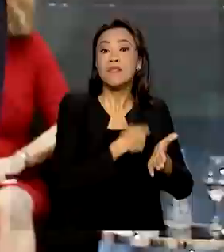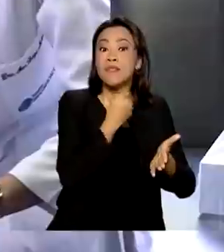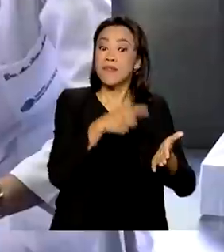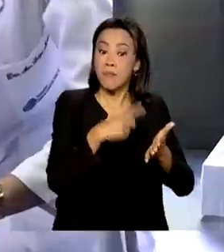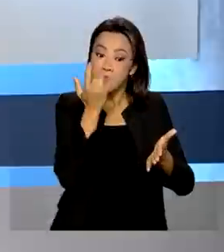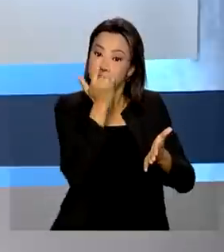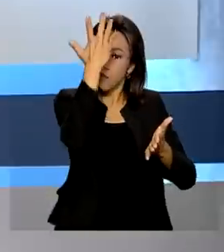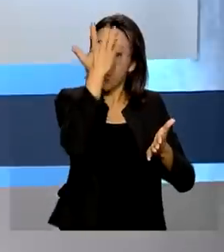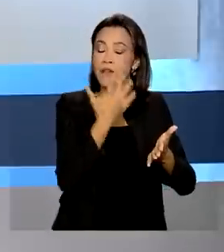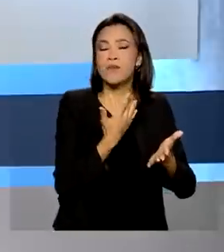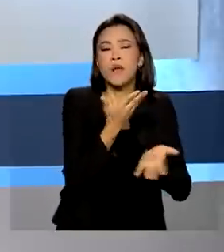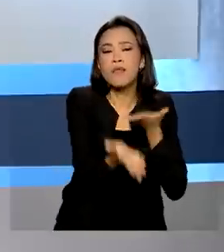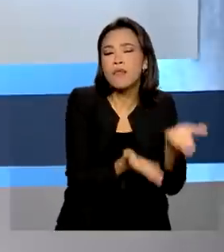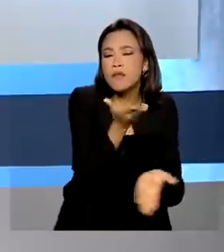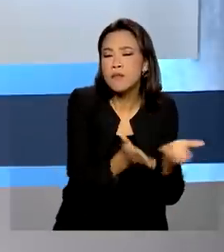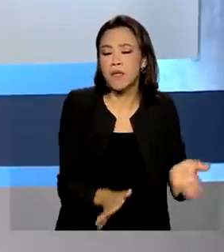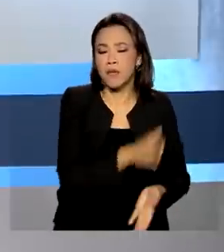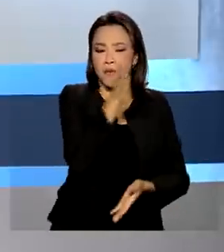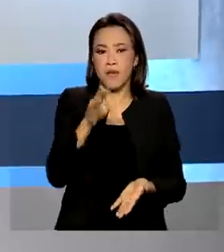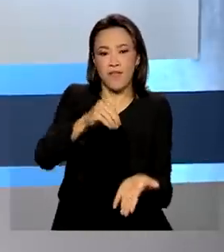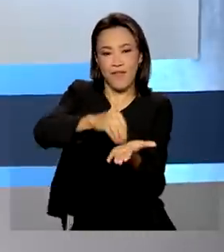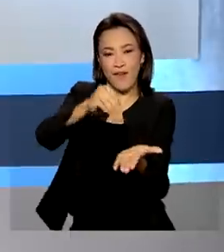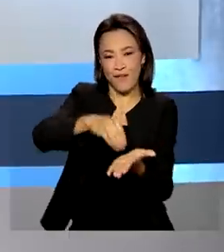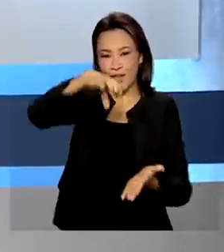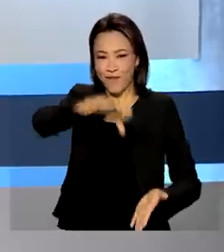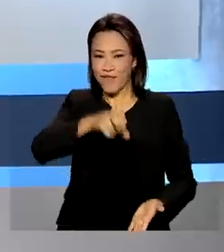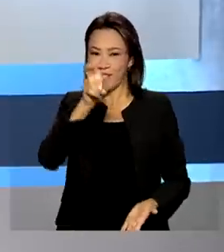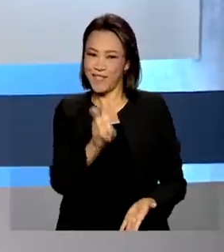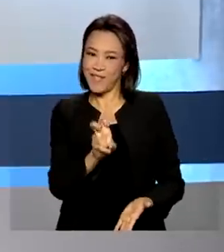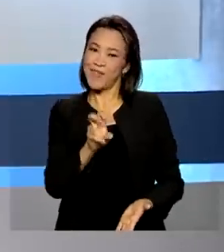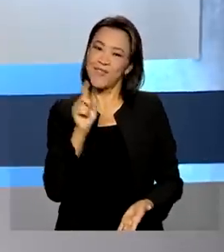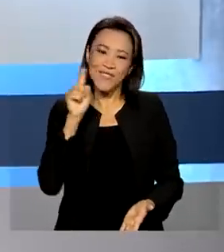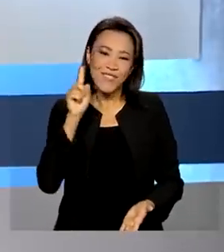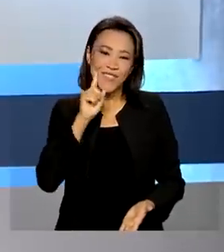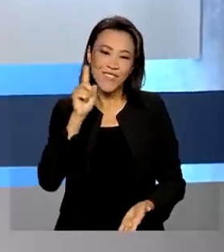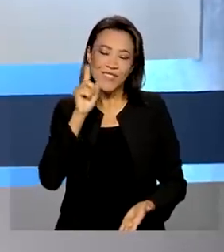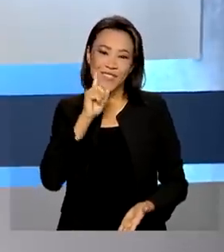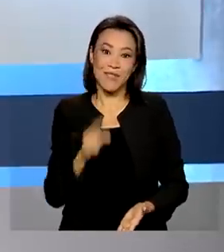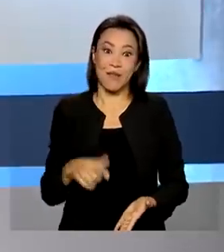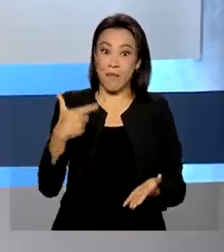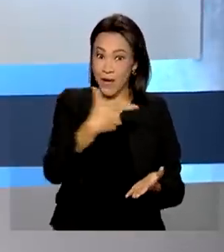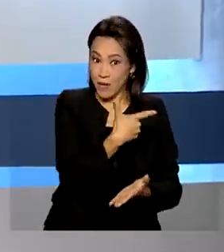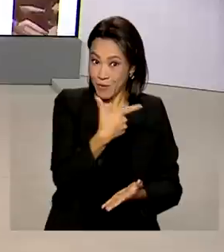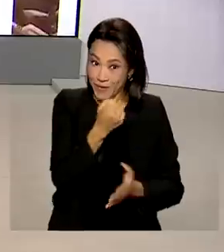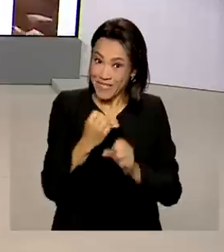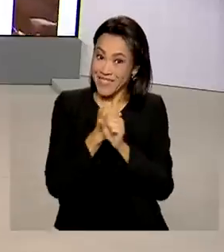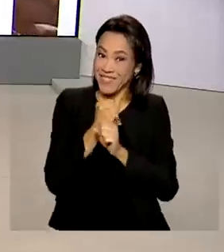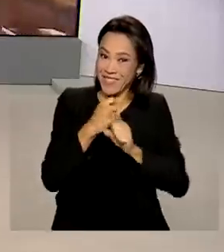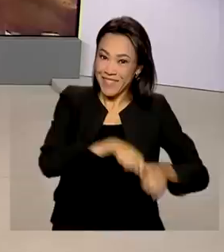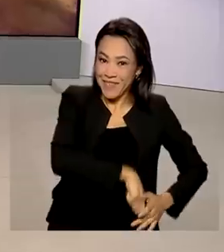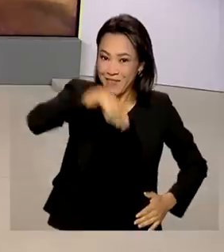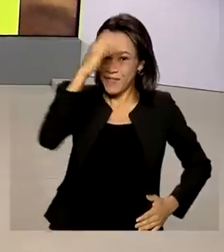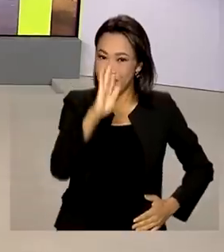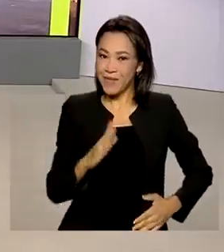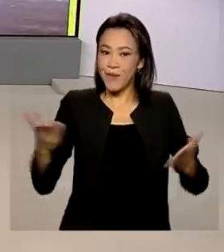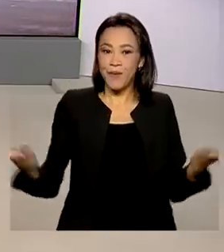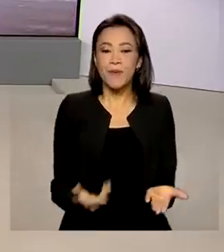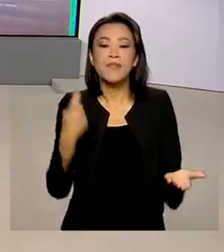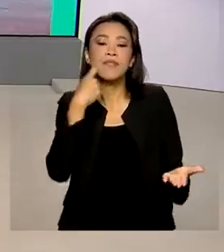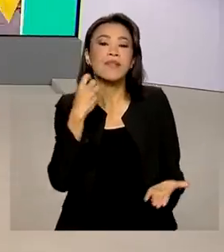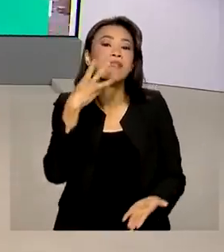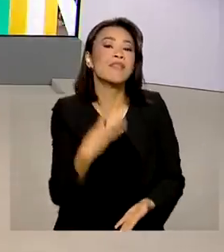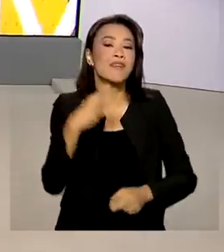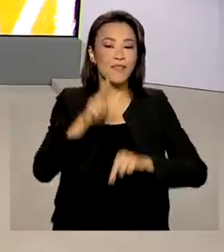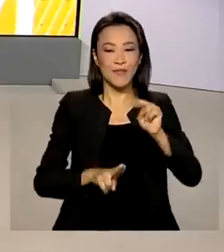atendimentos. E faltam 95 dias para o bicentenário da independência do Brasil. Sexta-feira, 3 de